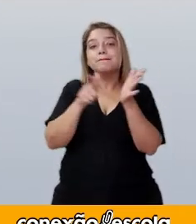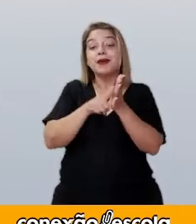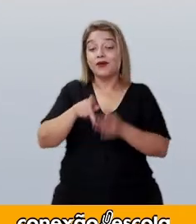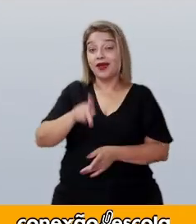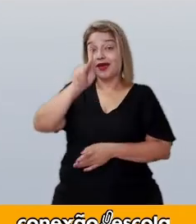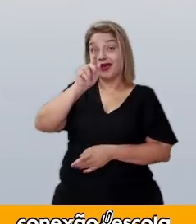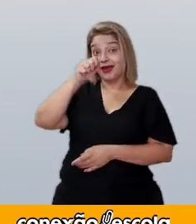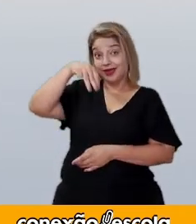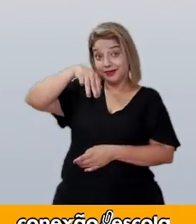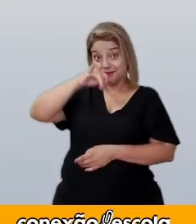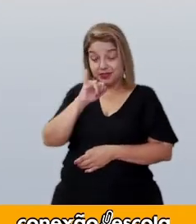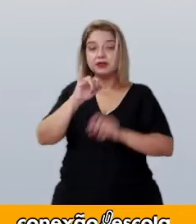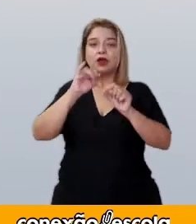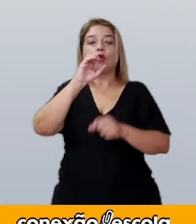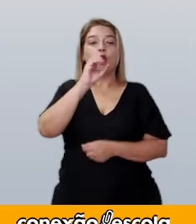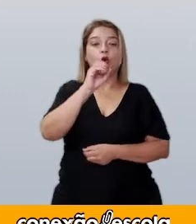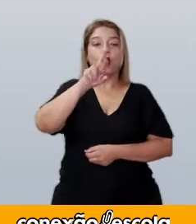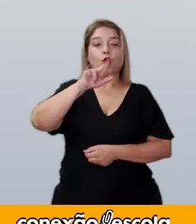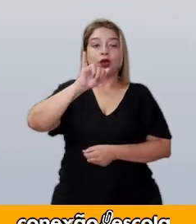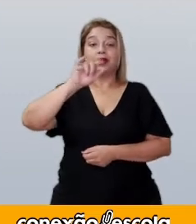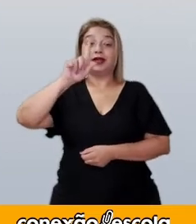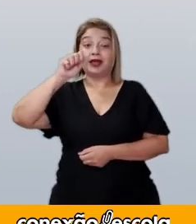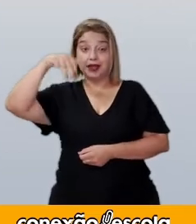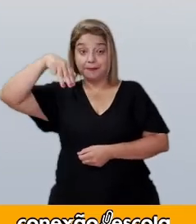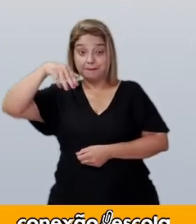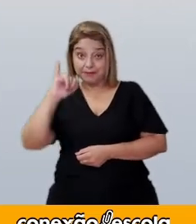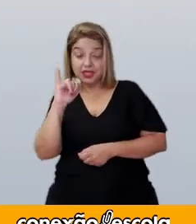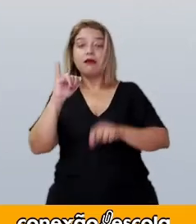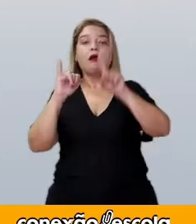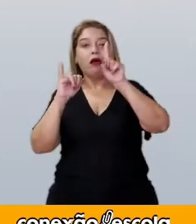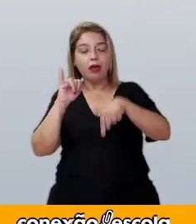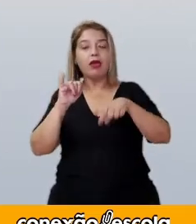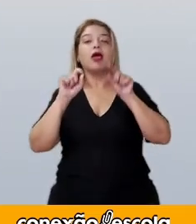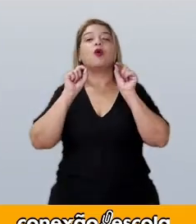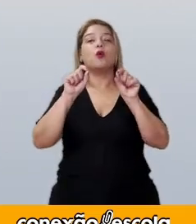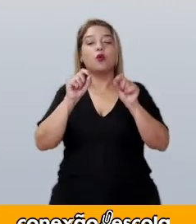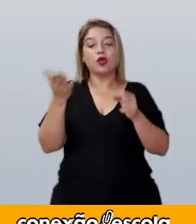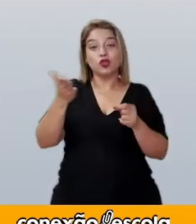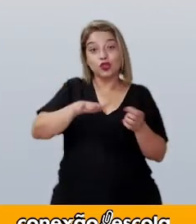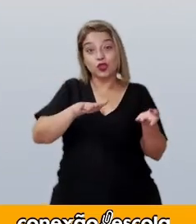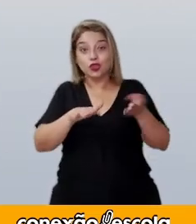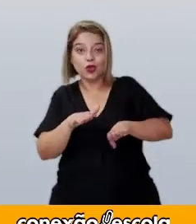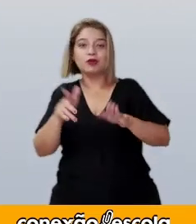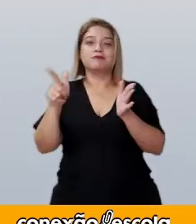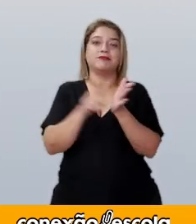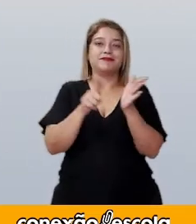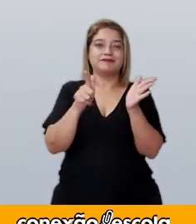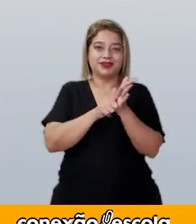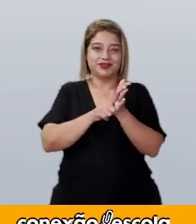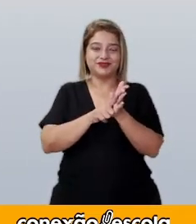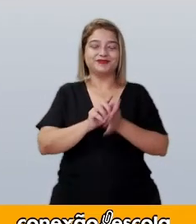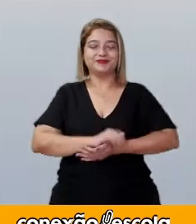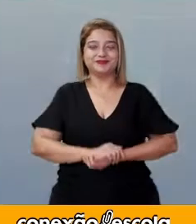Assim, origami nada mais é do que dobrar papel.